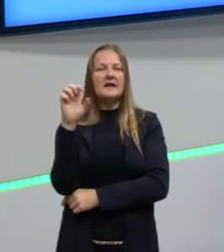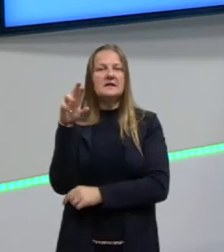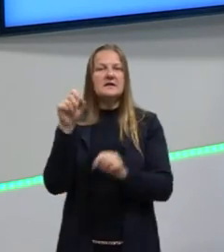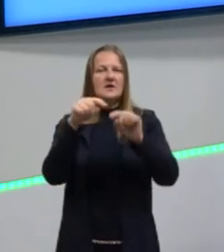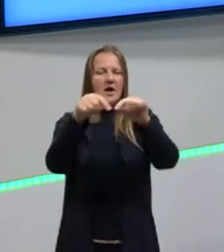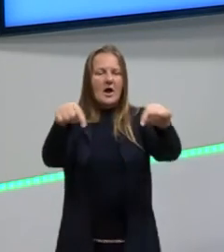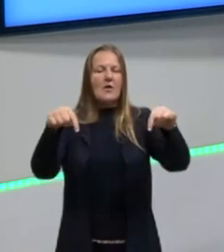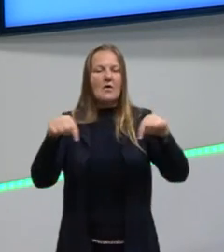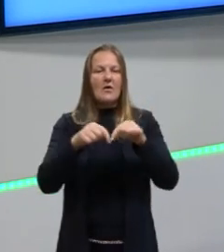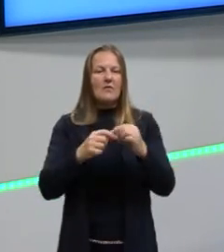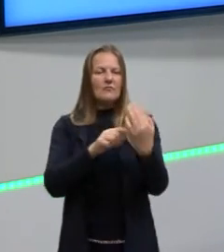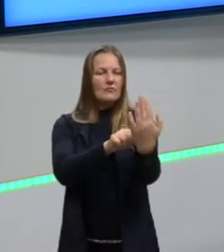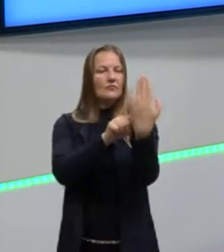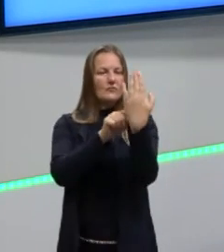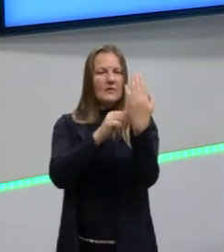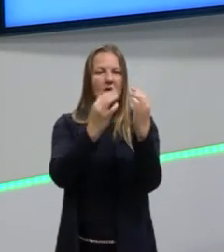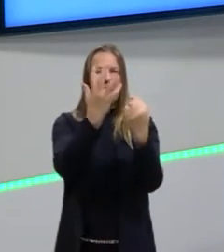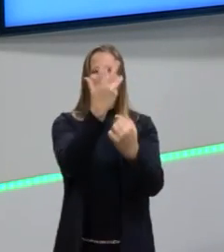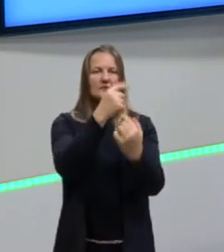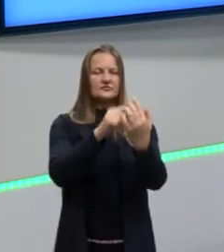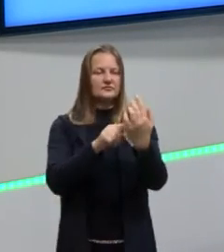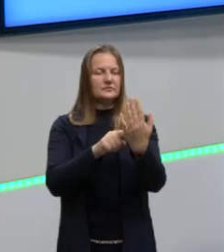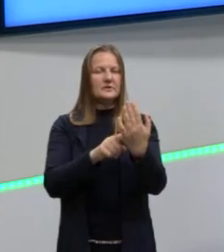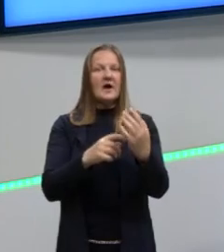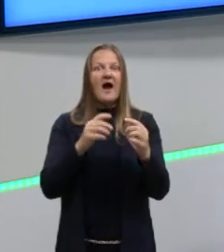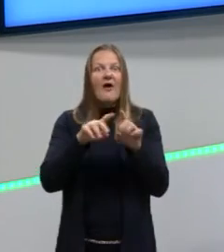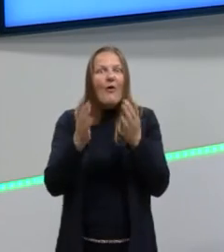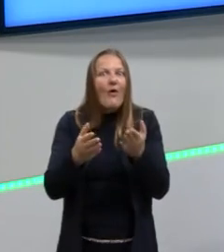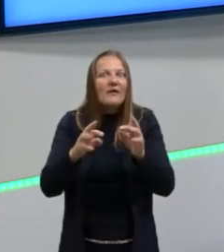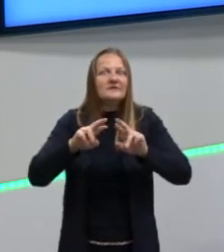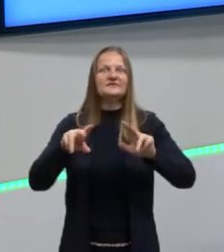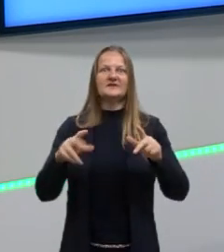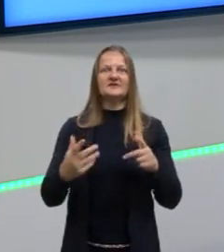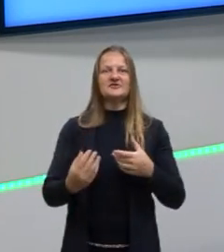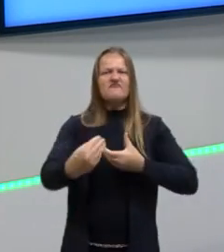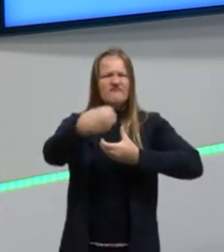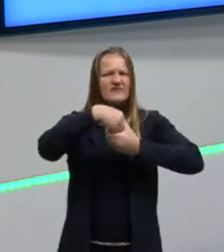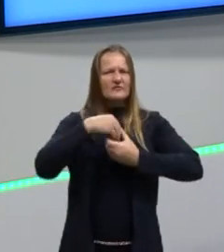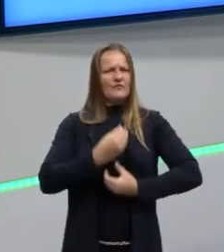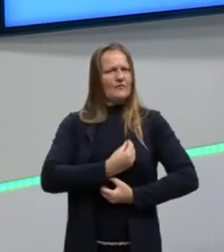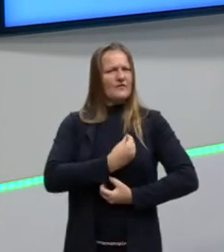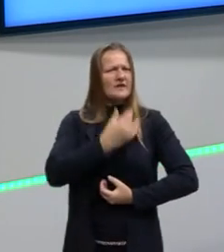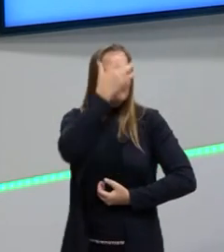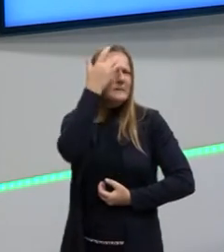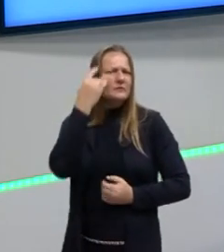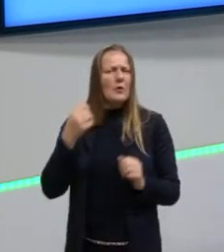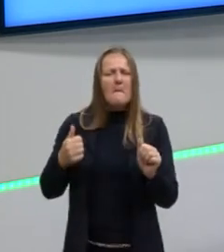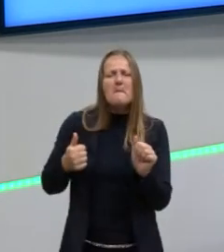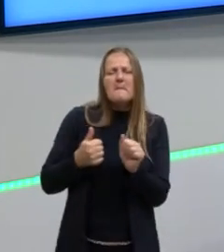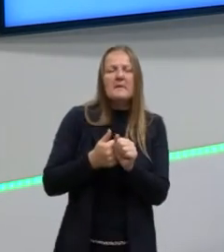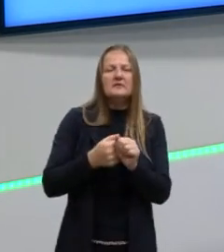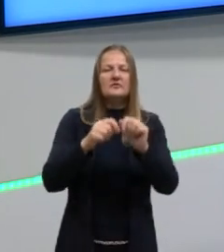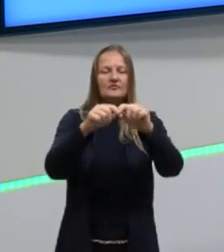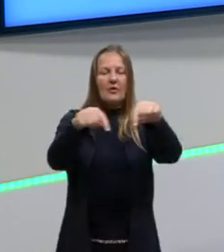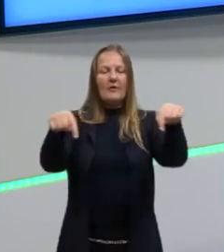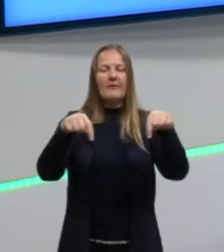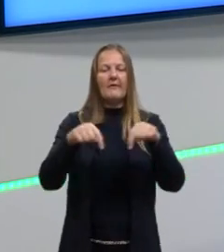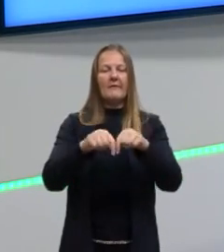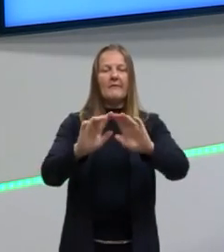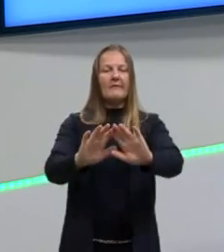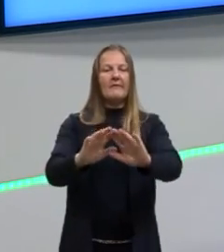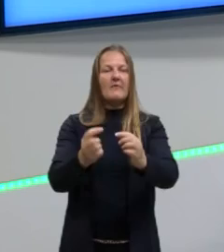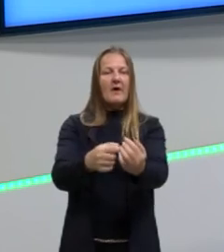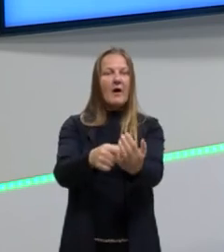se aproximar do cotidiano, a arte quer se aproximar da vida das pessoas e a arte, portanto, sai de dentro das galerias,